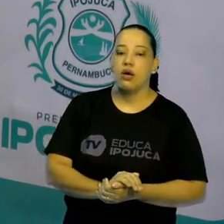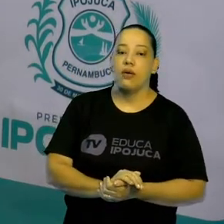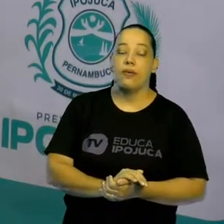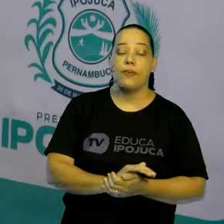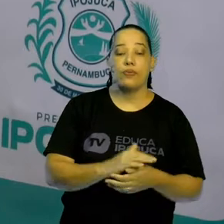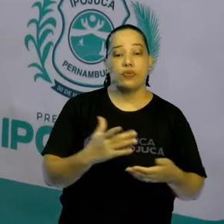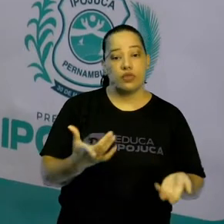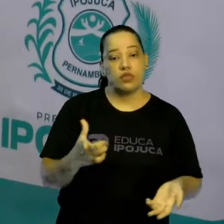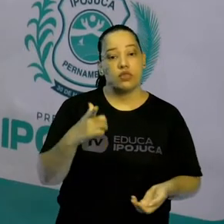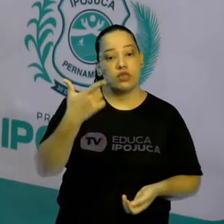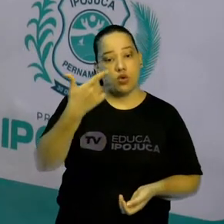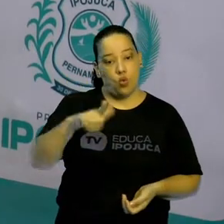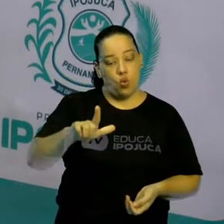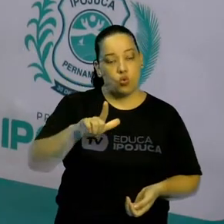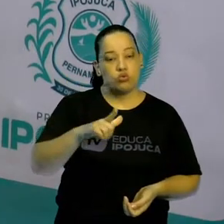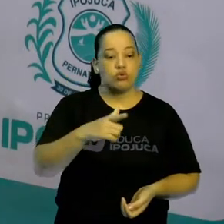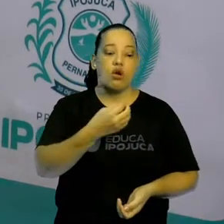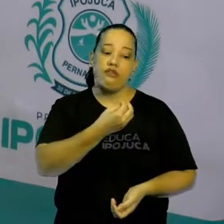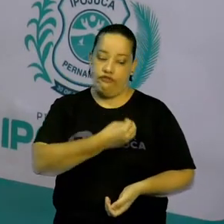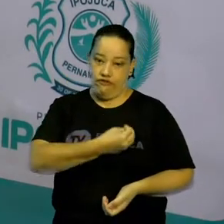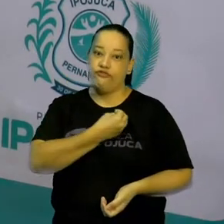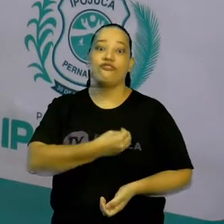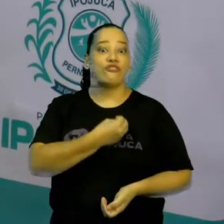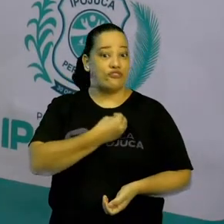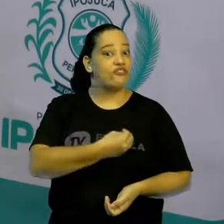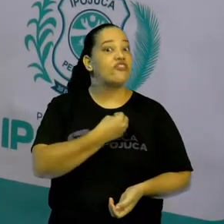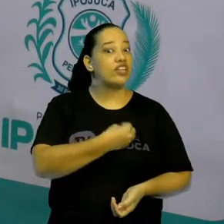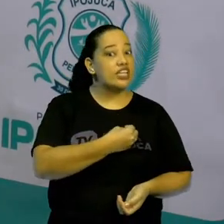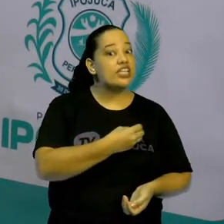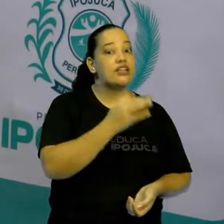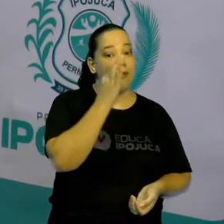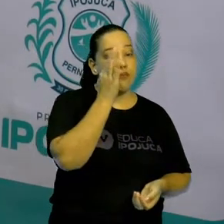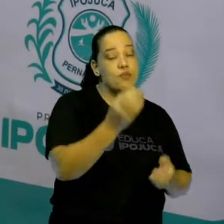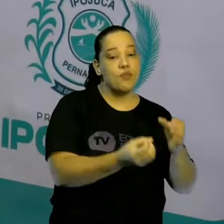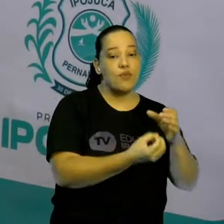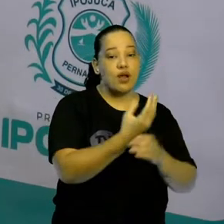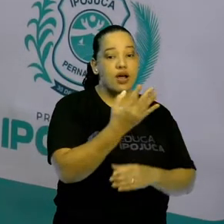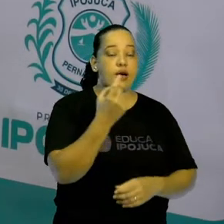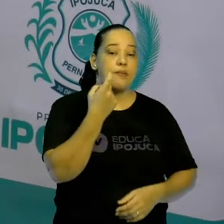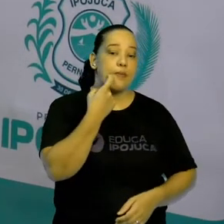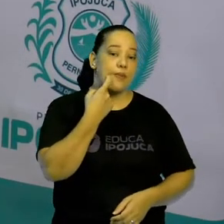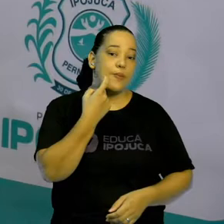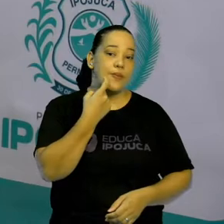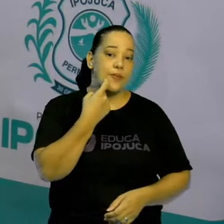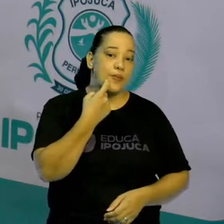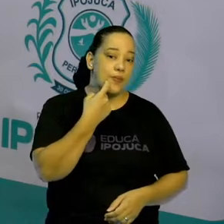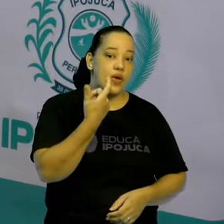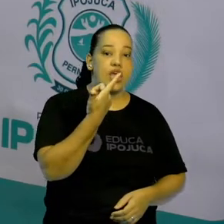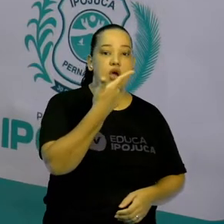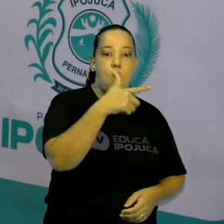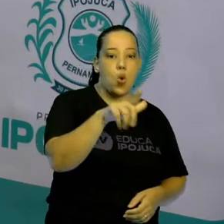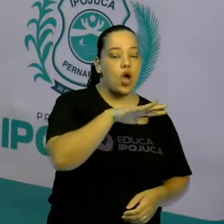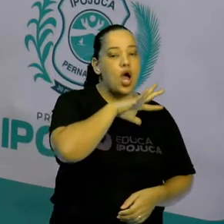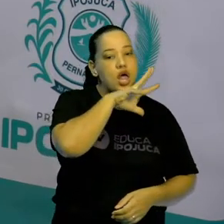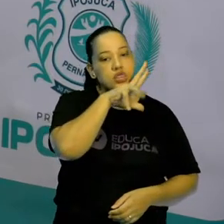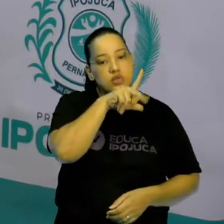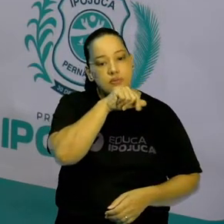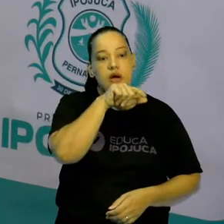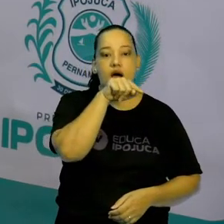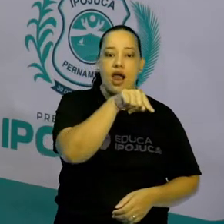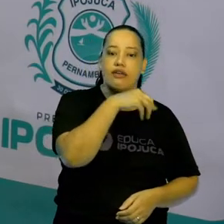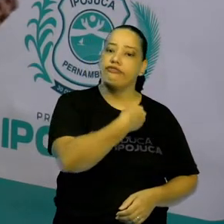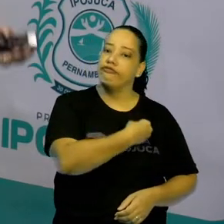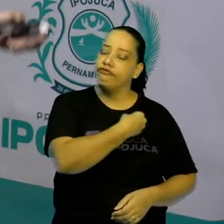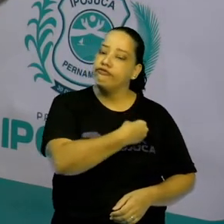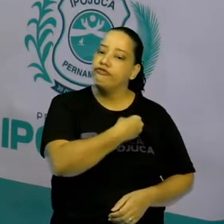os fatores bióticos. As plantas, os peixes, outros animais que vivem